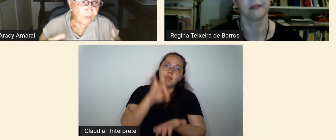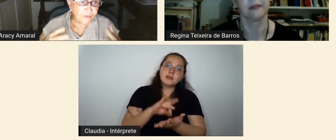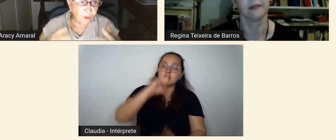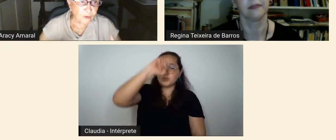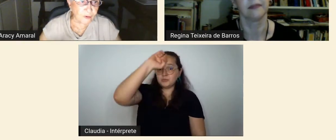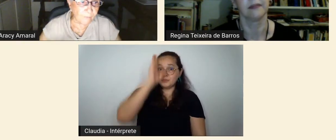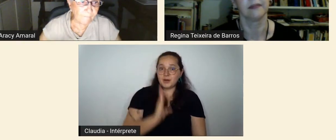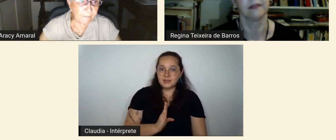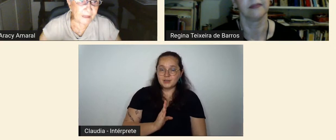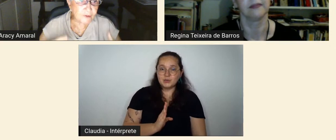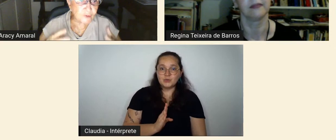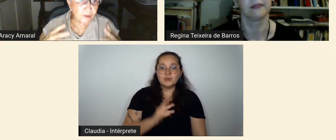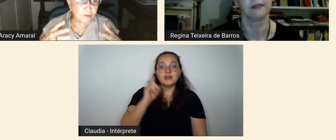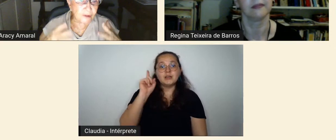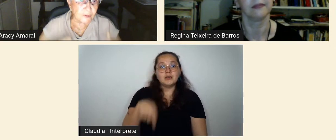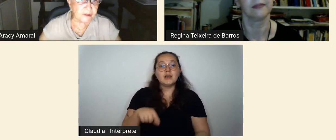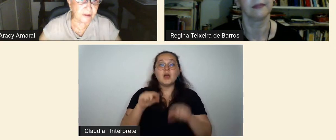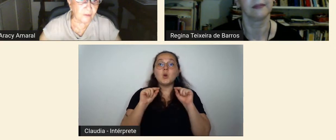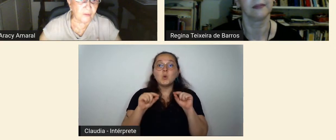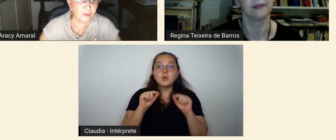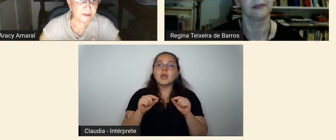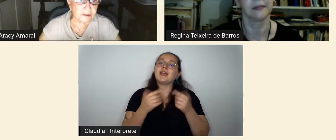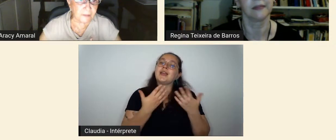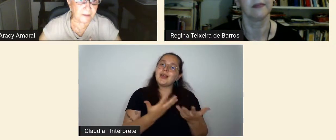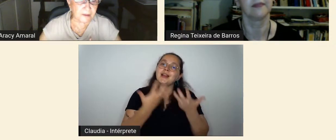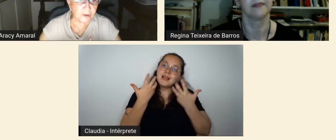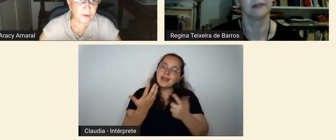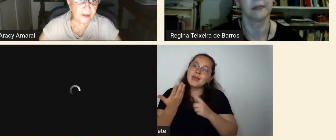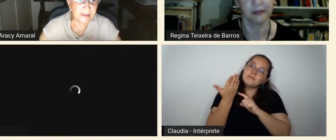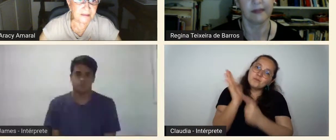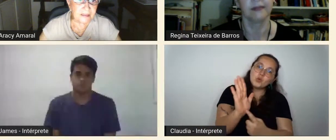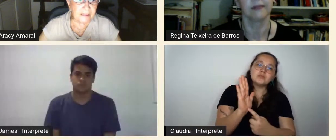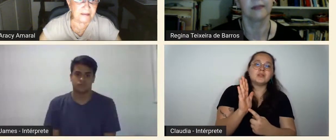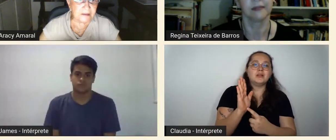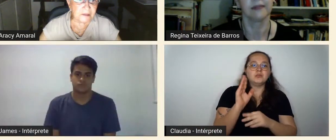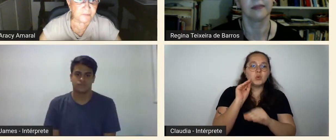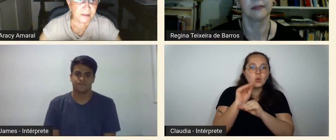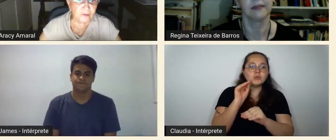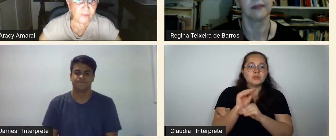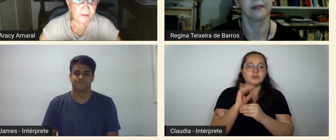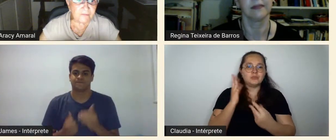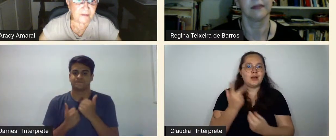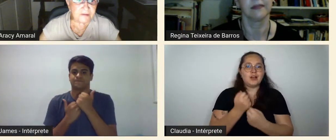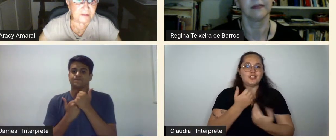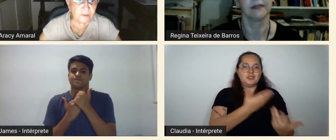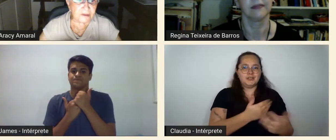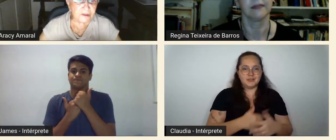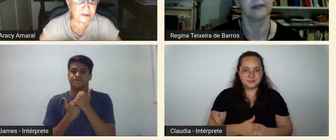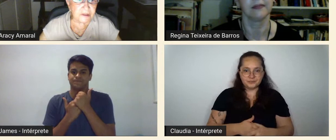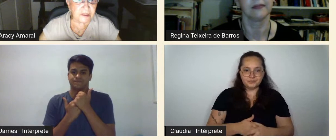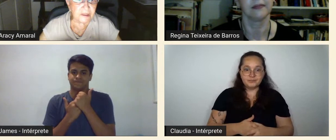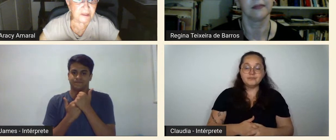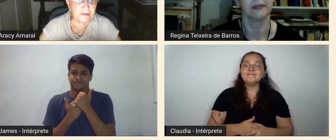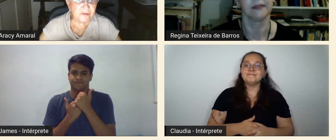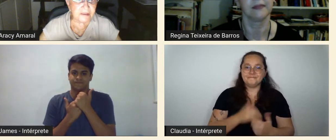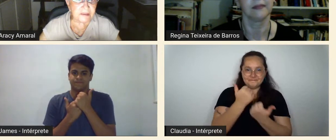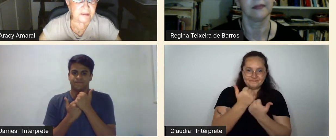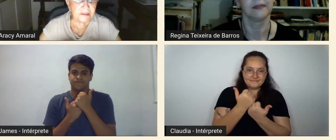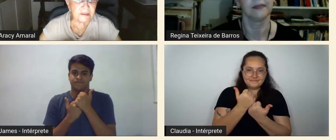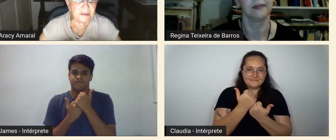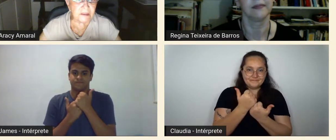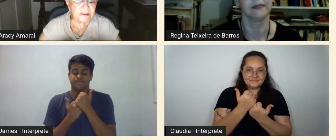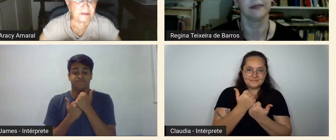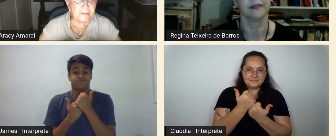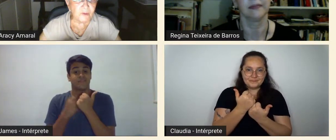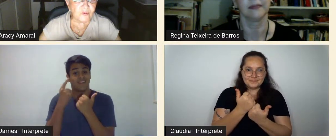o fulcro da sua contribuição com o artista plástico e ele nesse aspecto vai ser um artista que vai